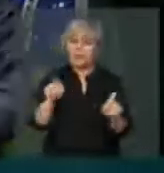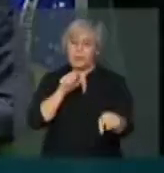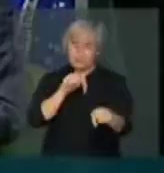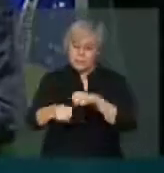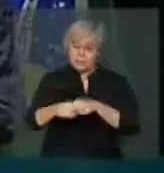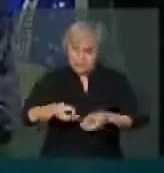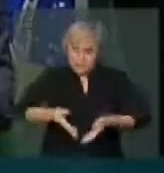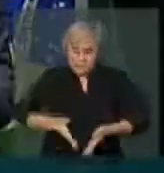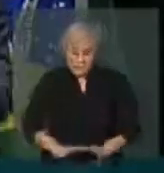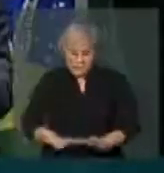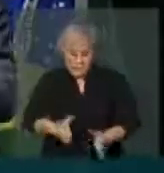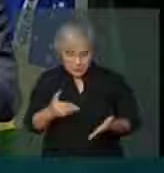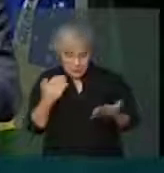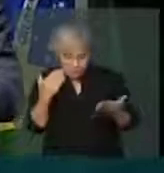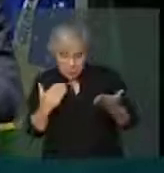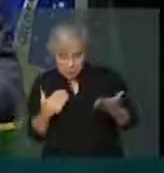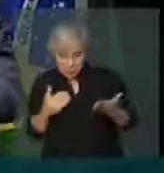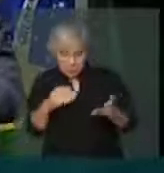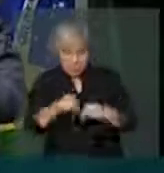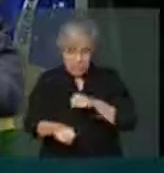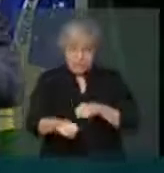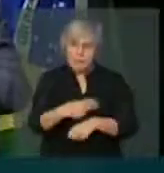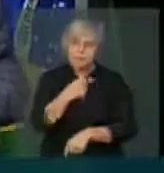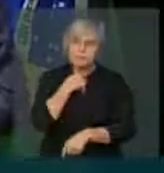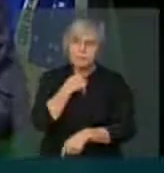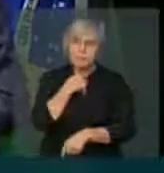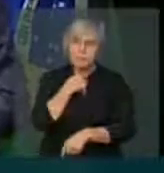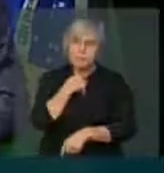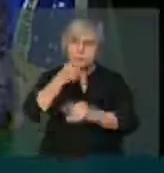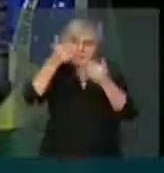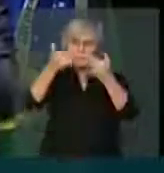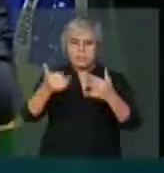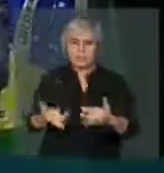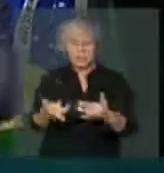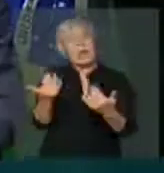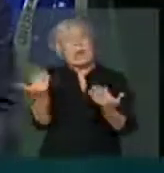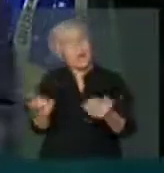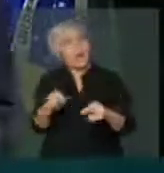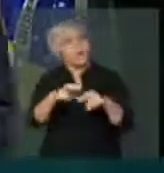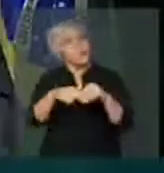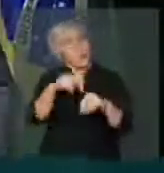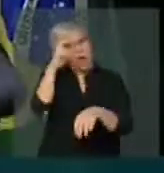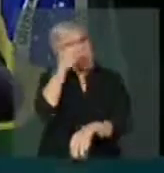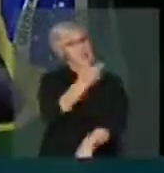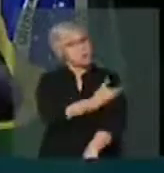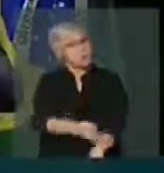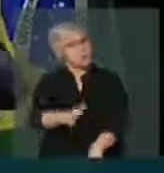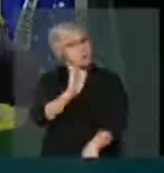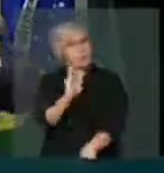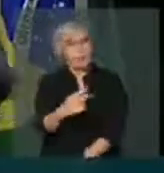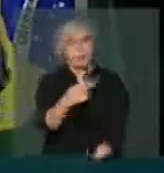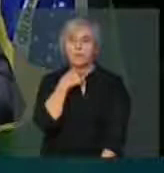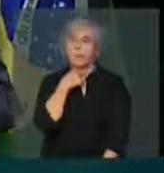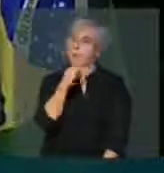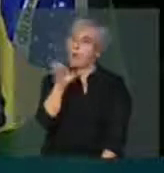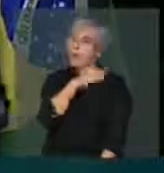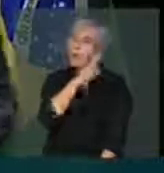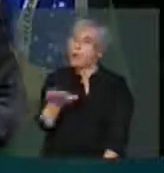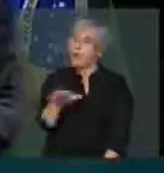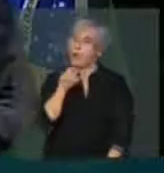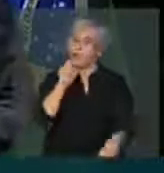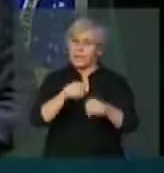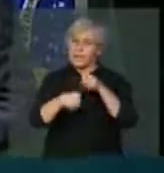-nascido. Não pode usar o argumento da cultura para fazer um absurdo desse. Matar um deficiente físico.